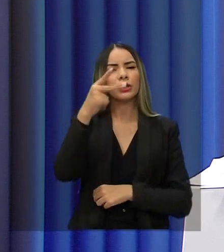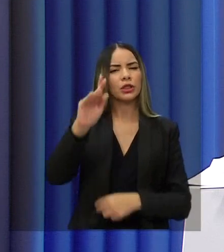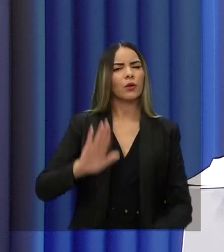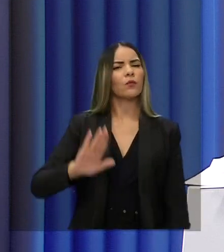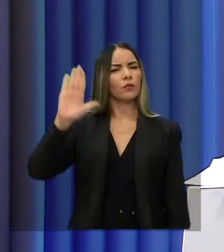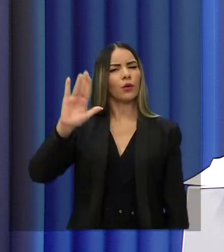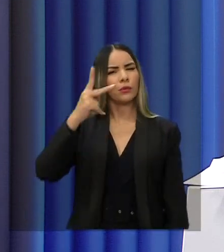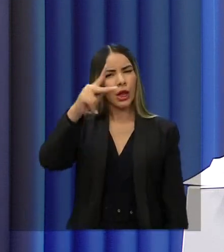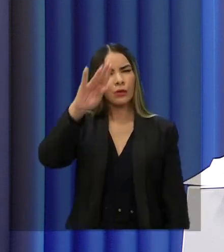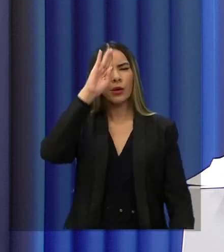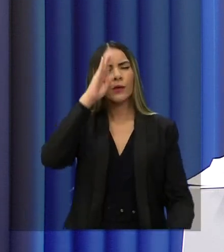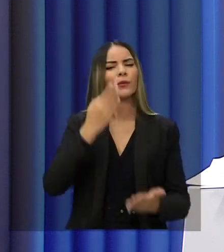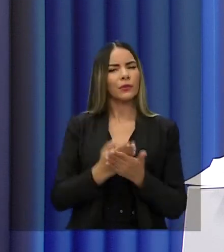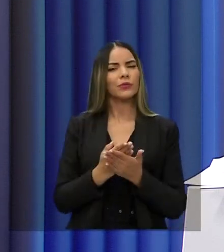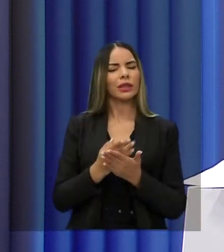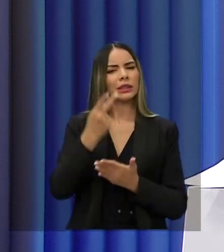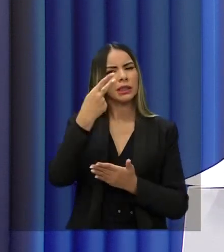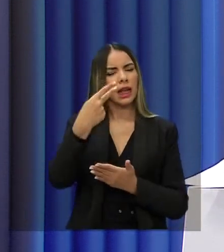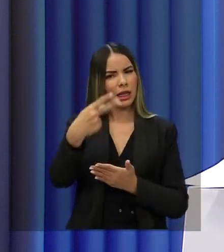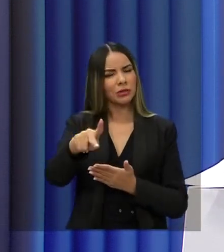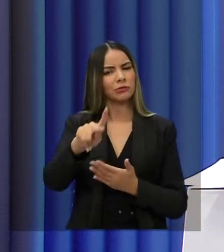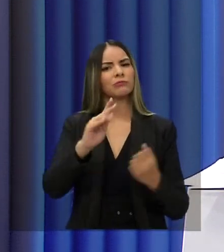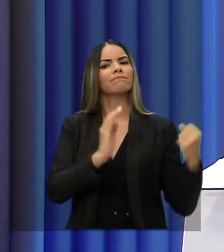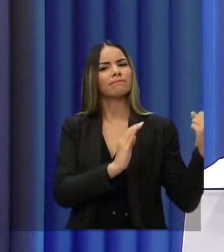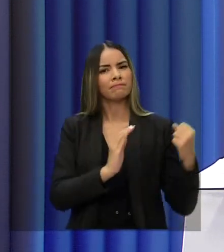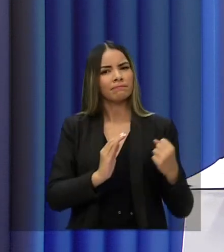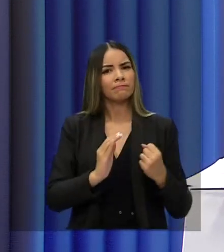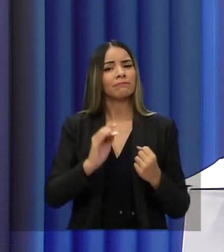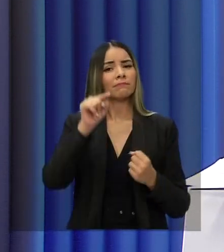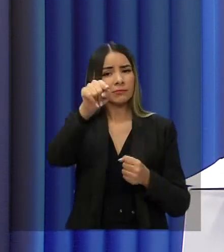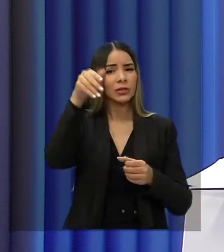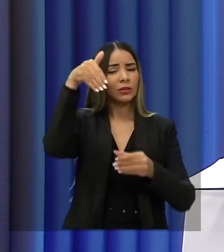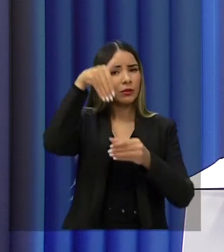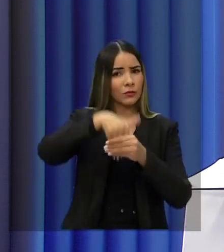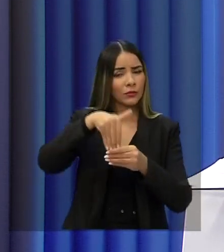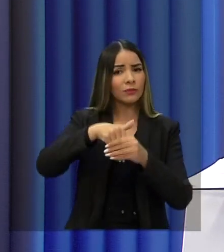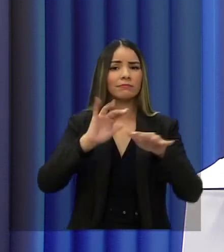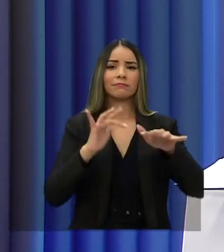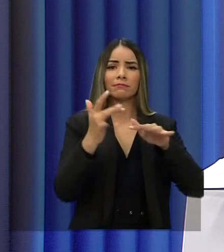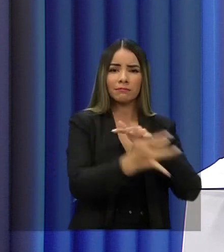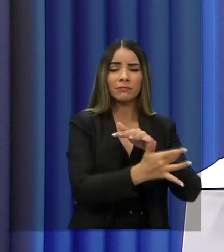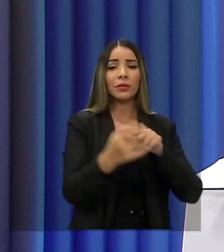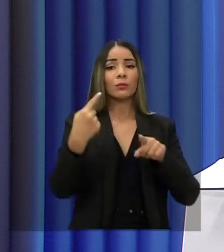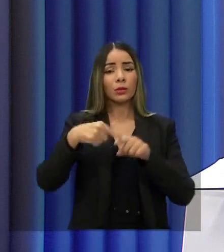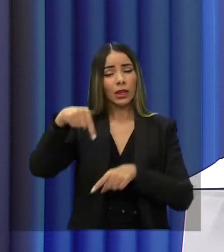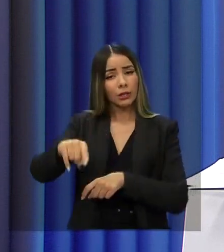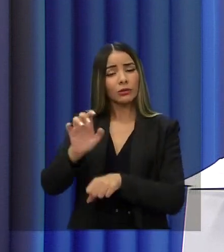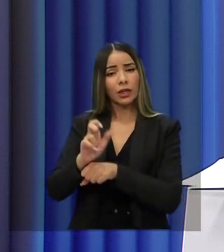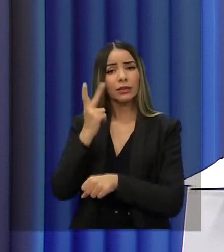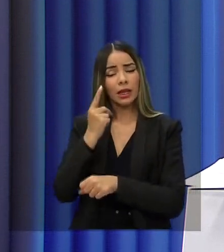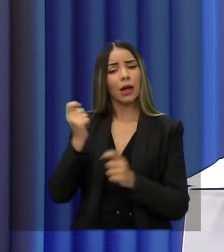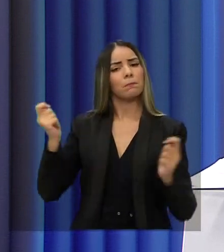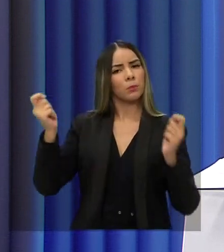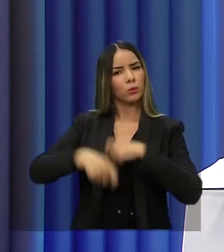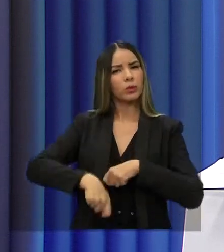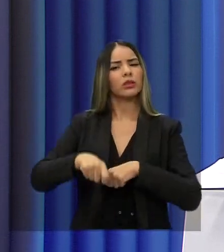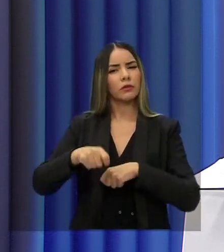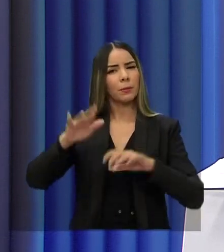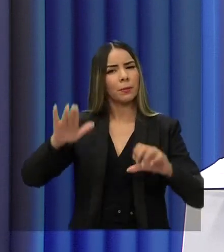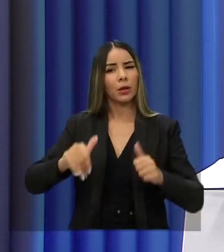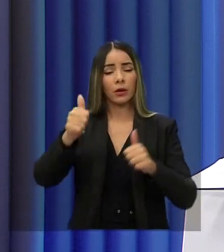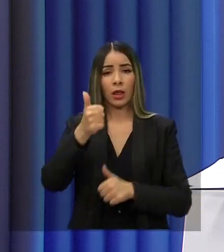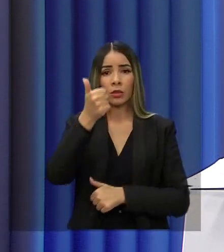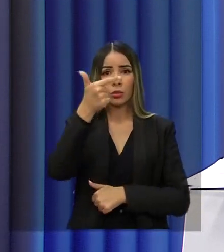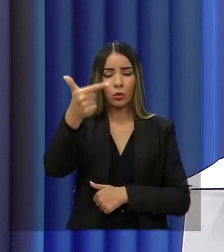confiança, a sua militância física e digital nas redes sociais, porque esse Ceará pode e vai ter mais, votando